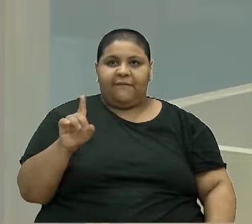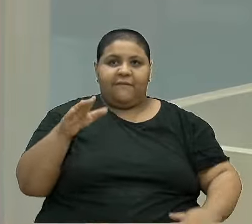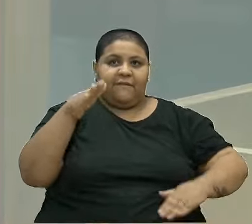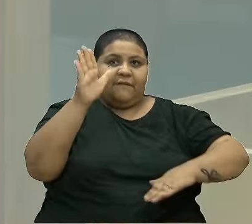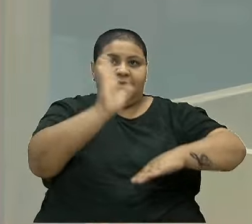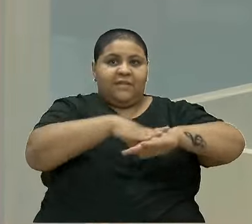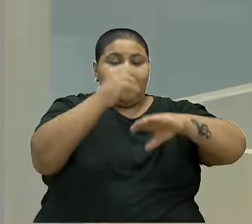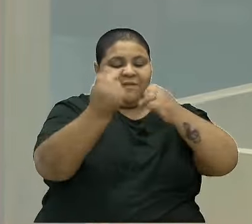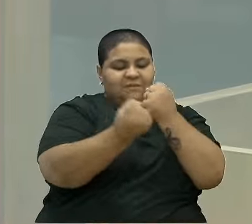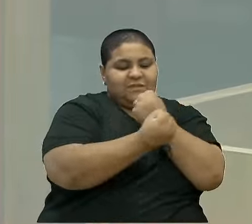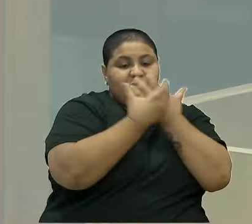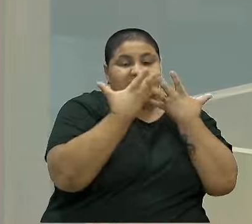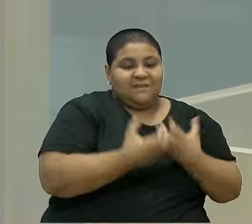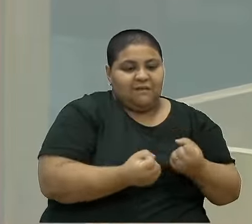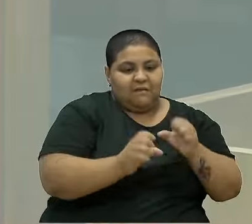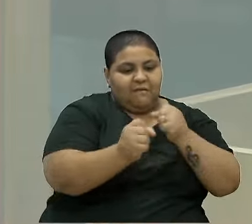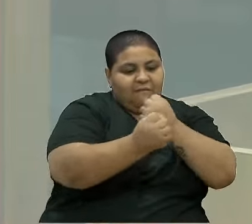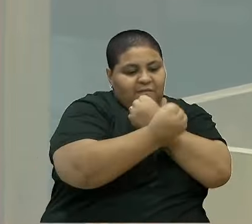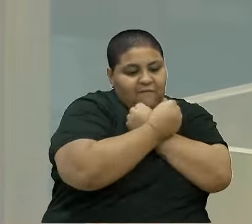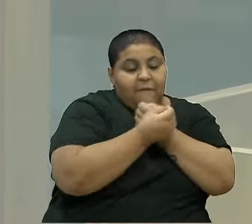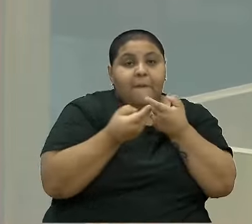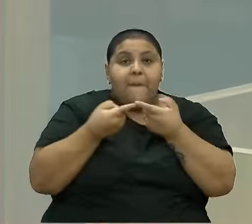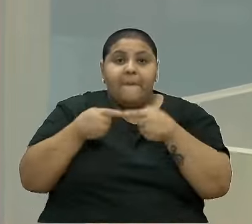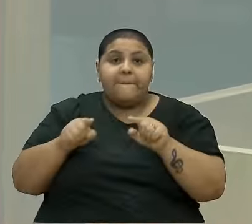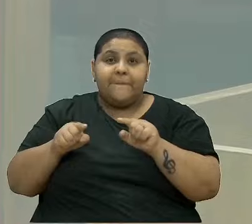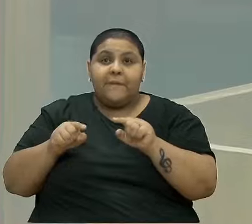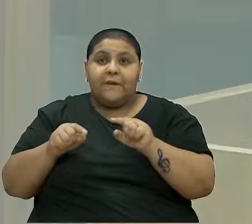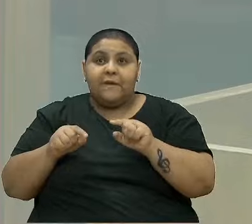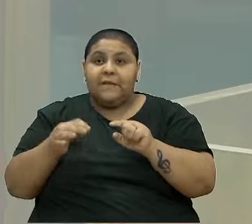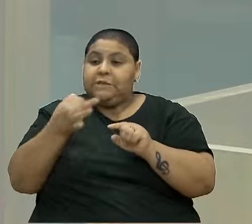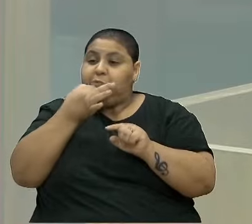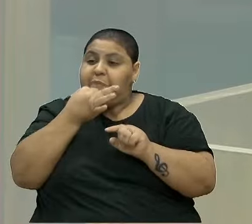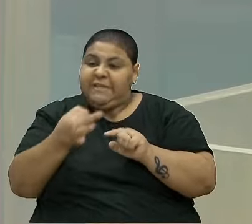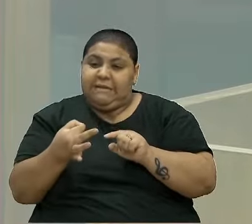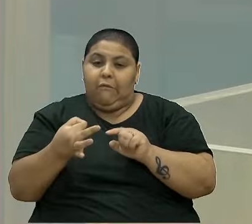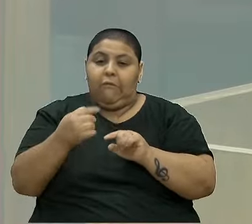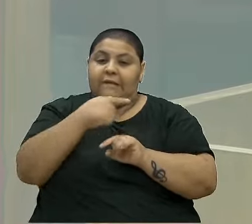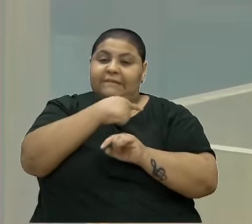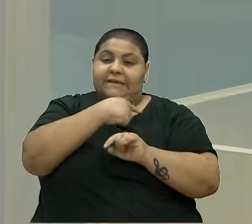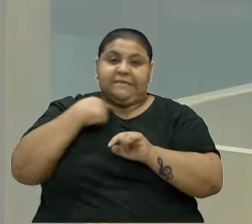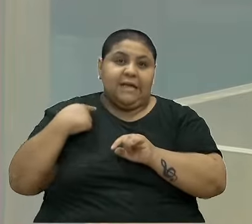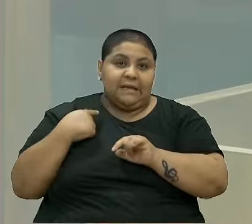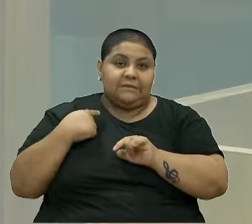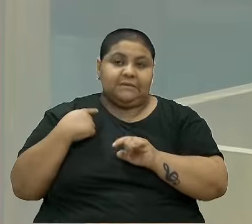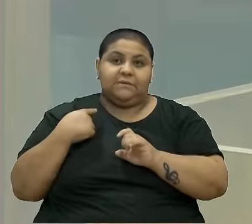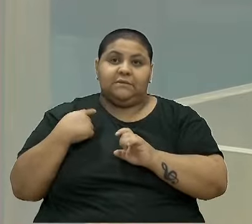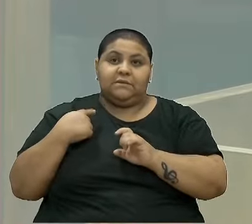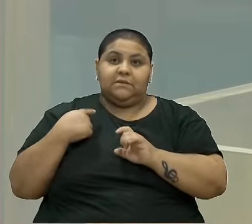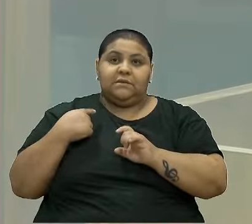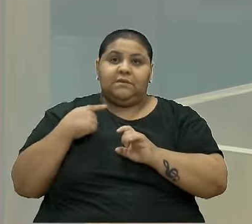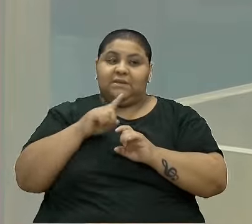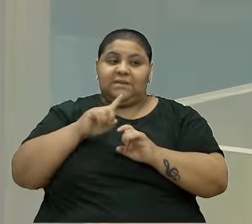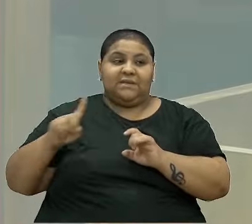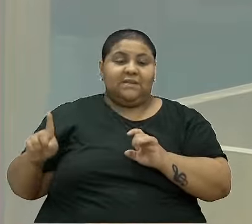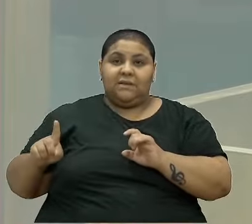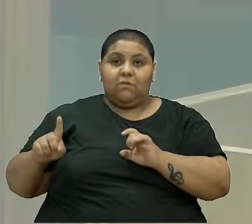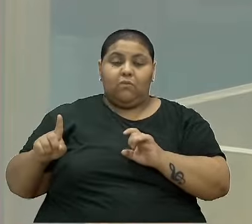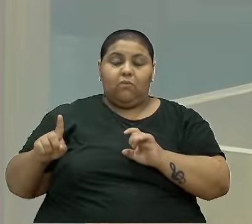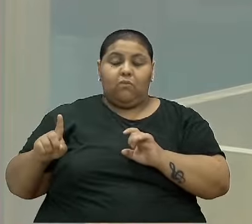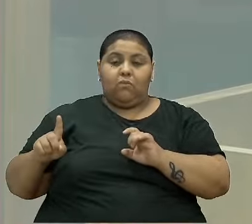escravocrata, mas na mesma visão atrasada e que não concebe,